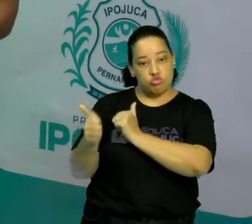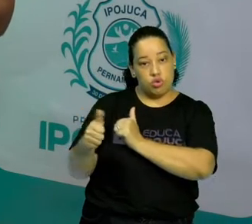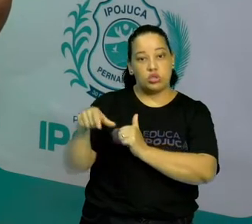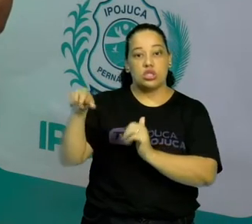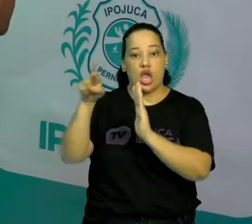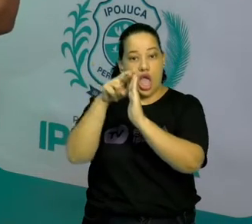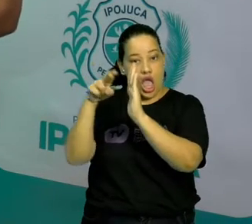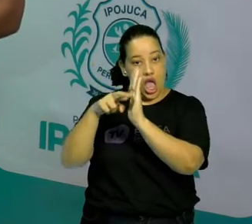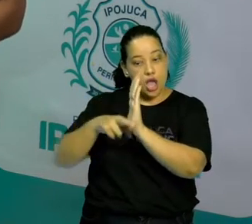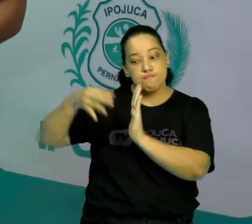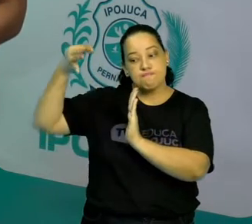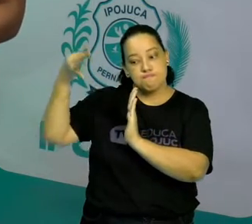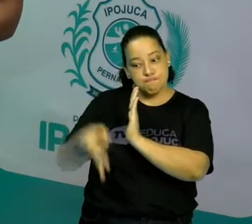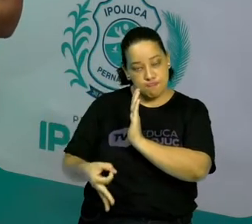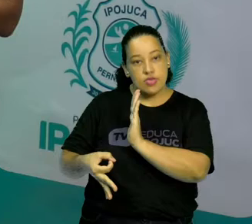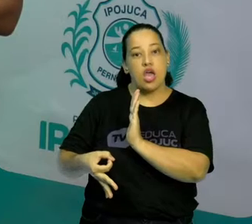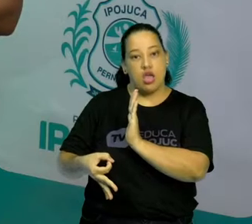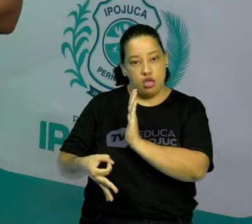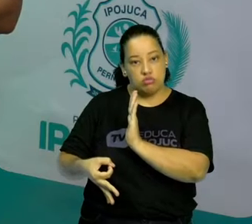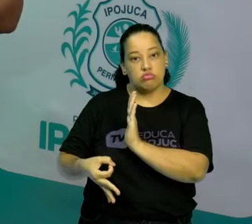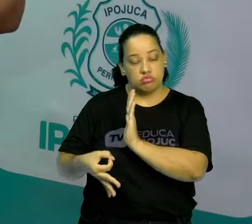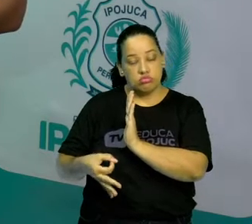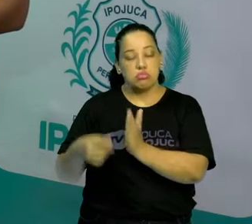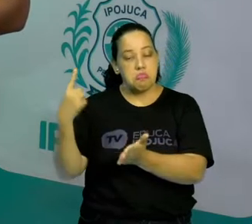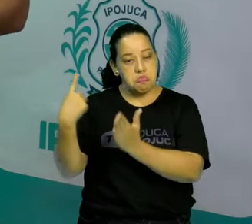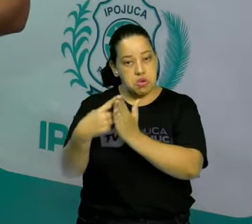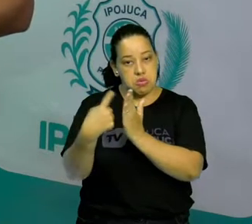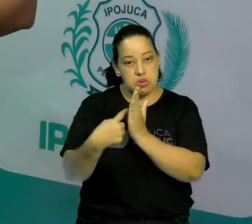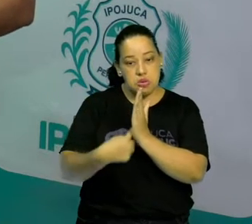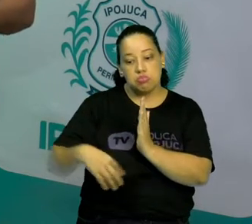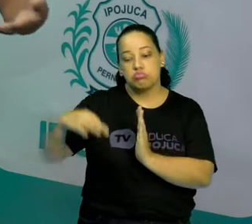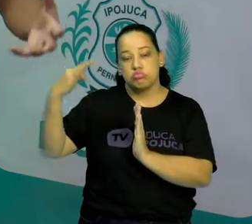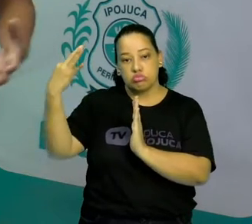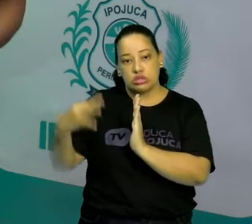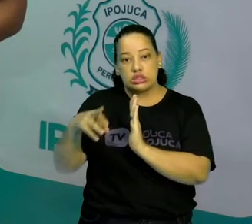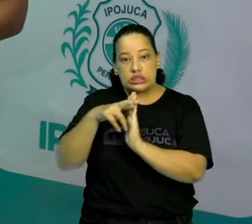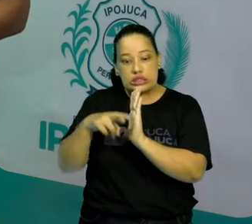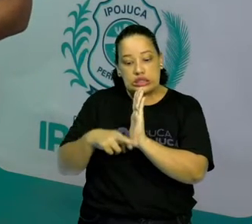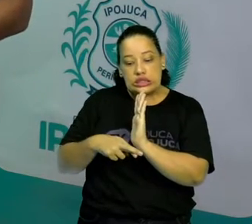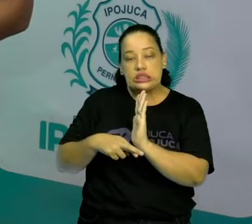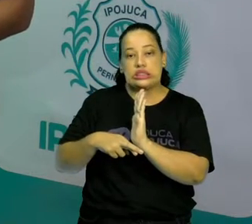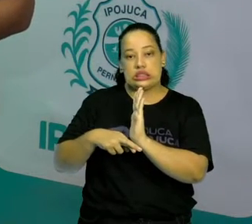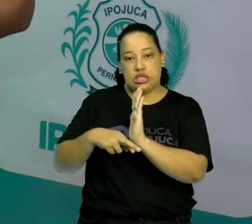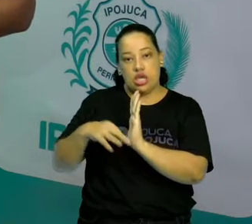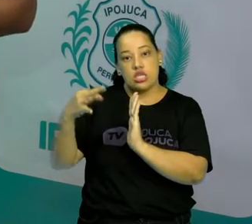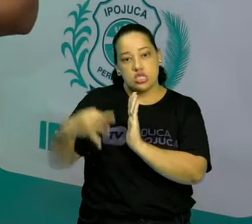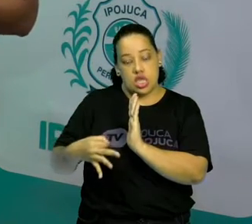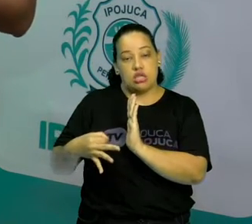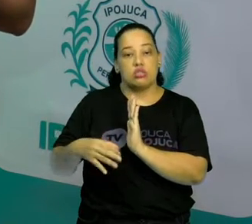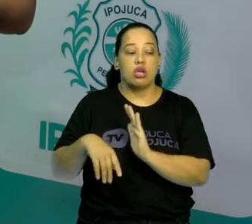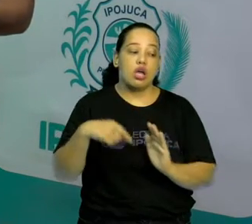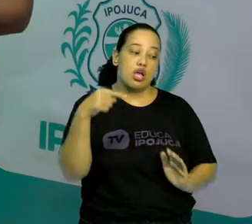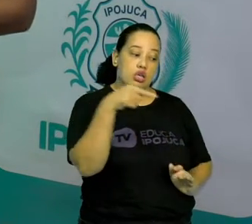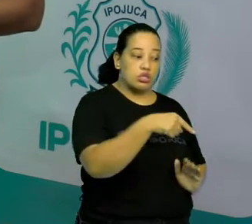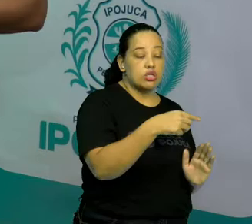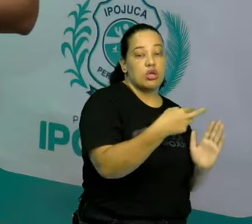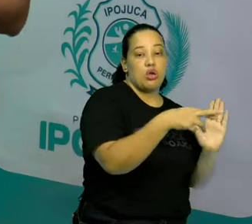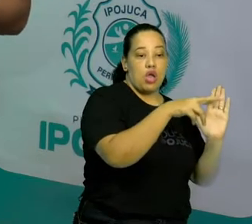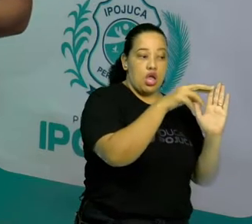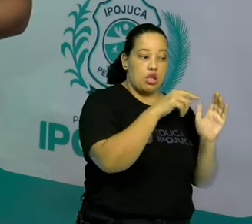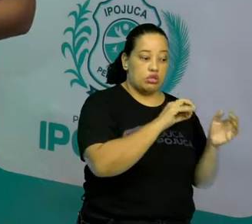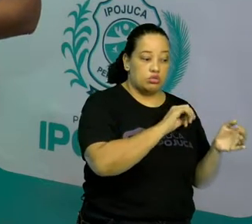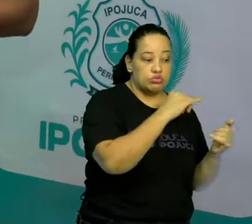institucionalizadas, regras bem definidas, normatizadas, enquanto o jogo tem suas regras